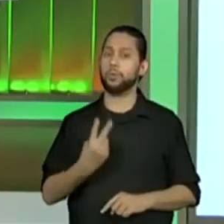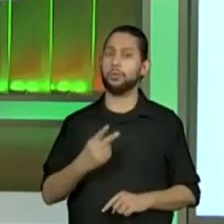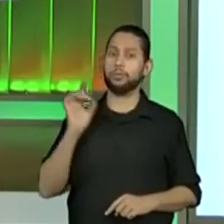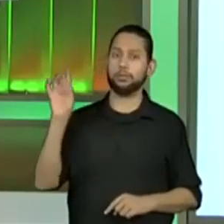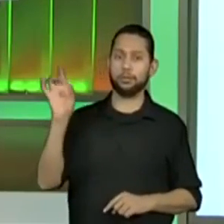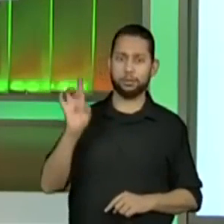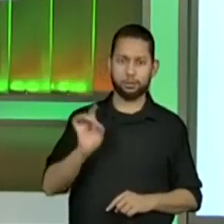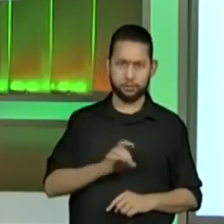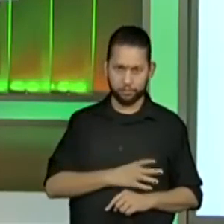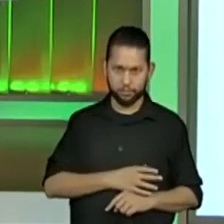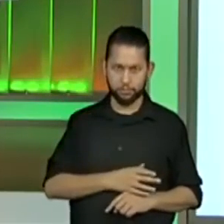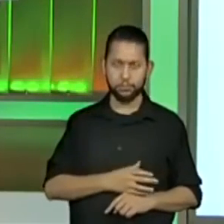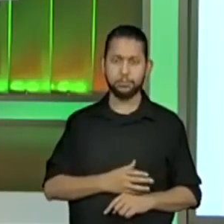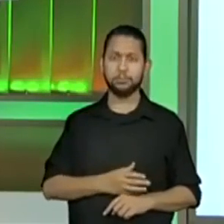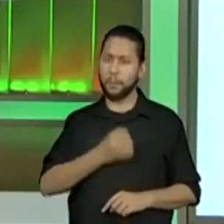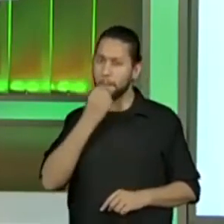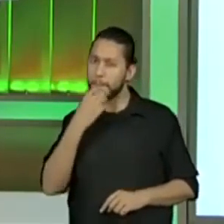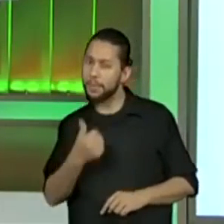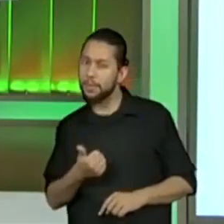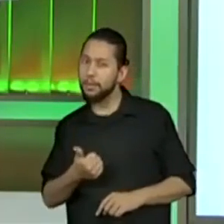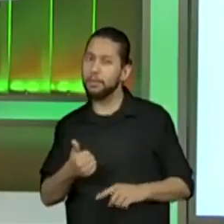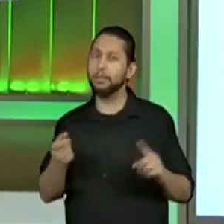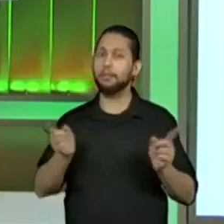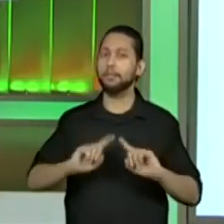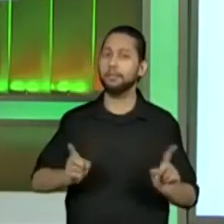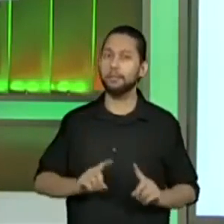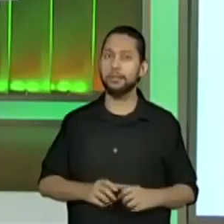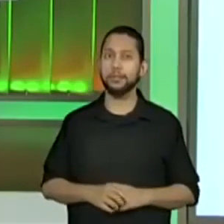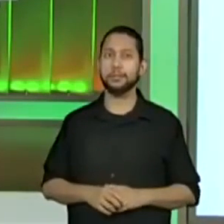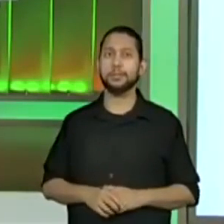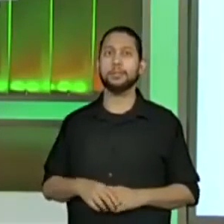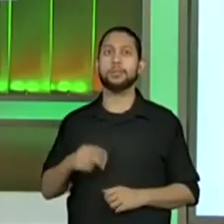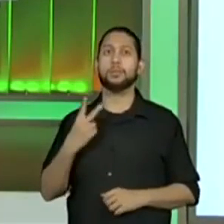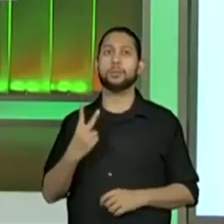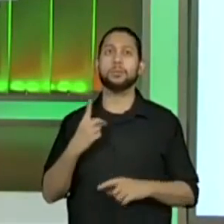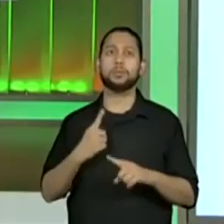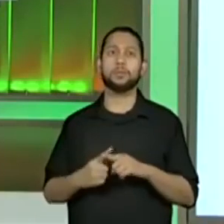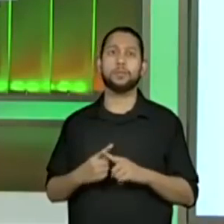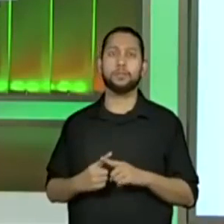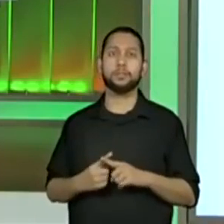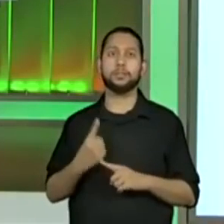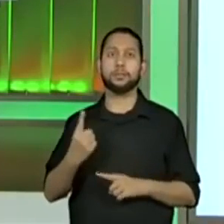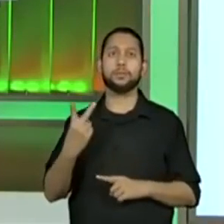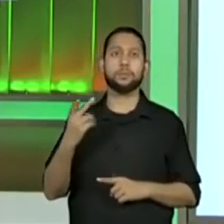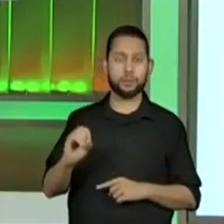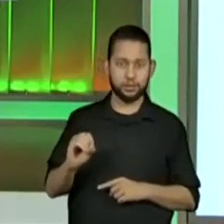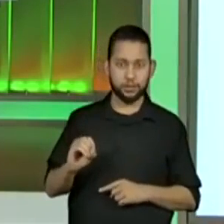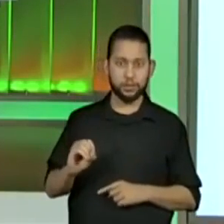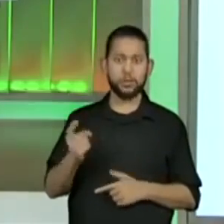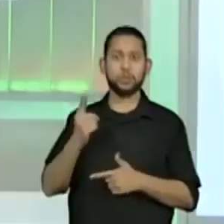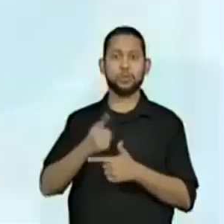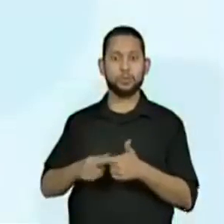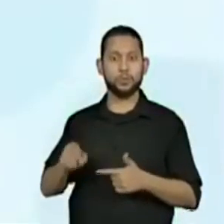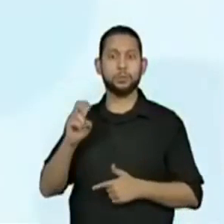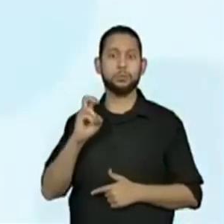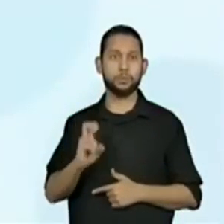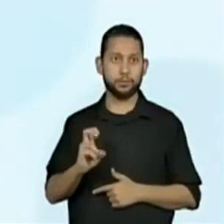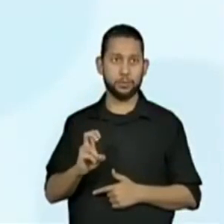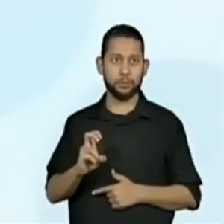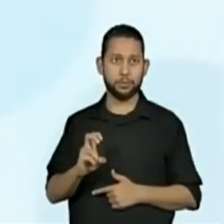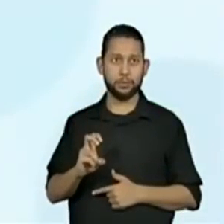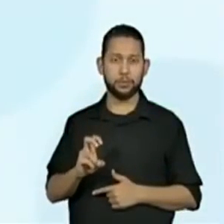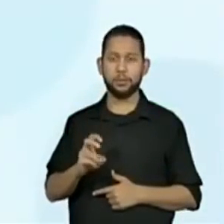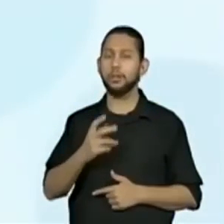na verdade, cada um desses números que inicia essa operação aí? Duas vezes 120, dividido por 5.